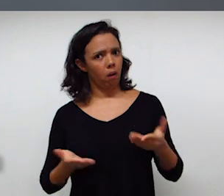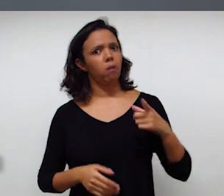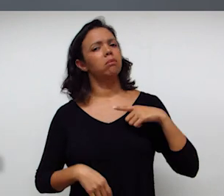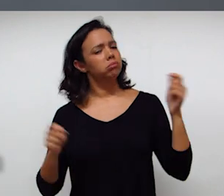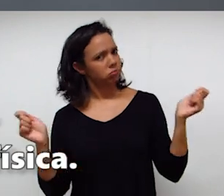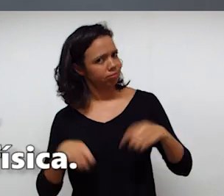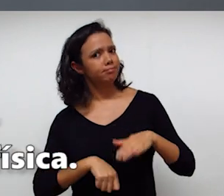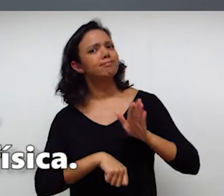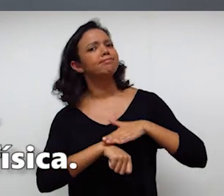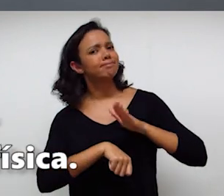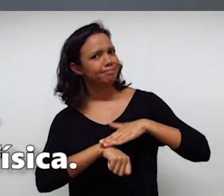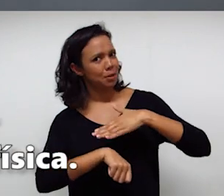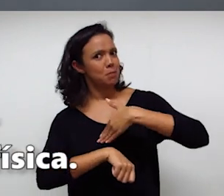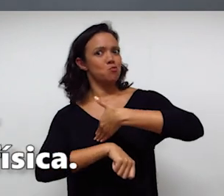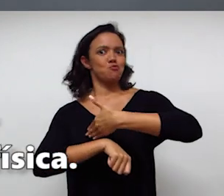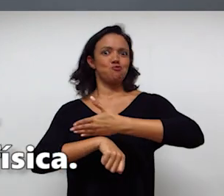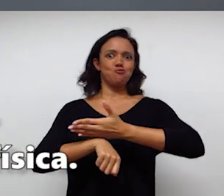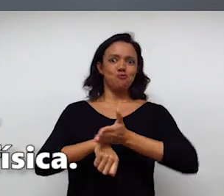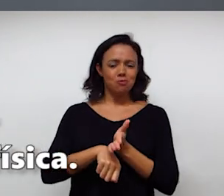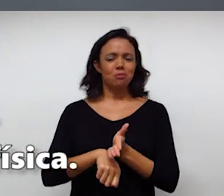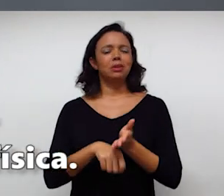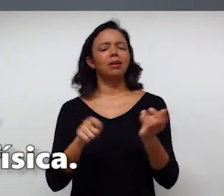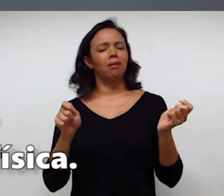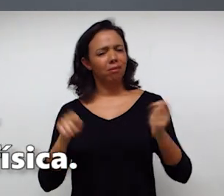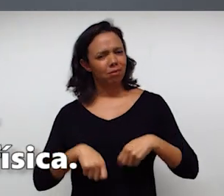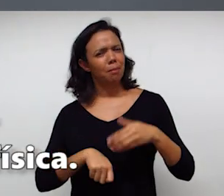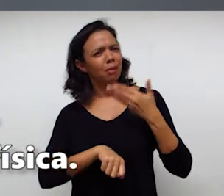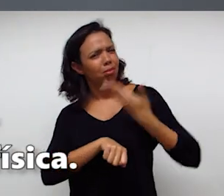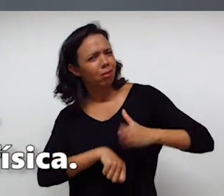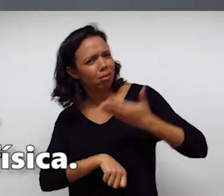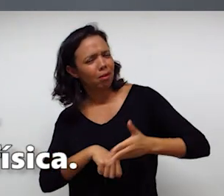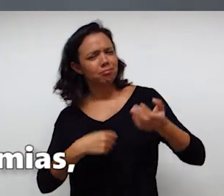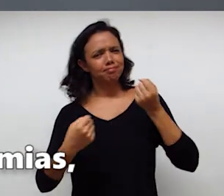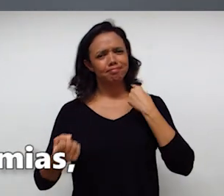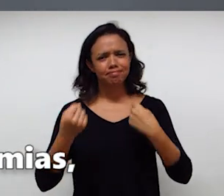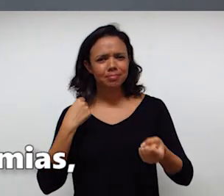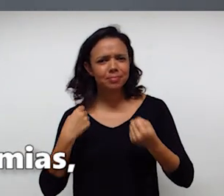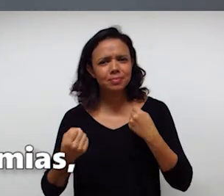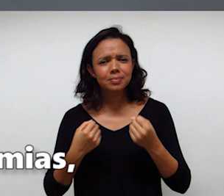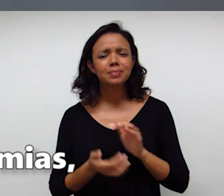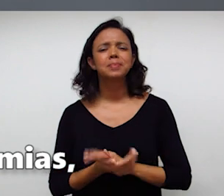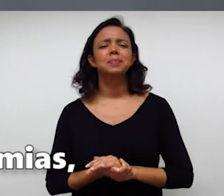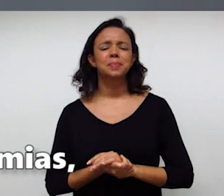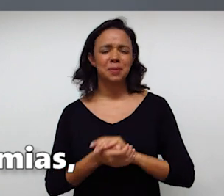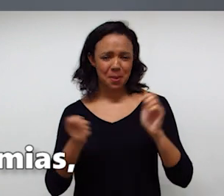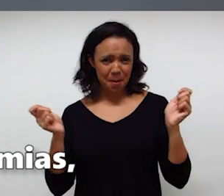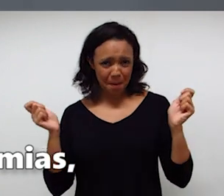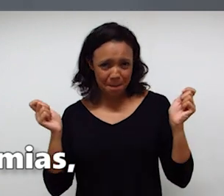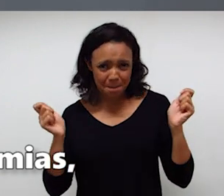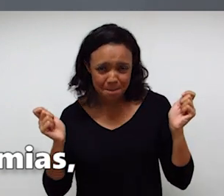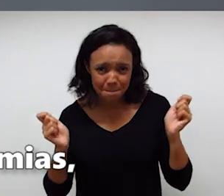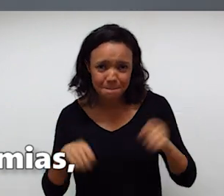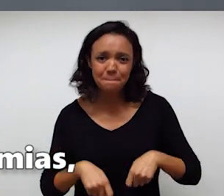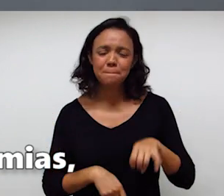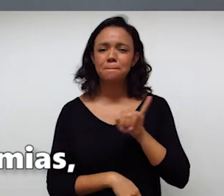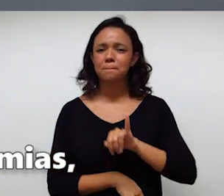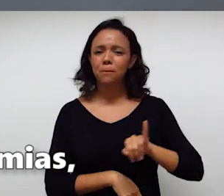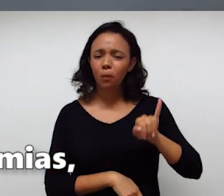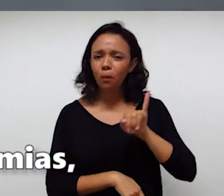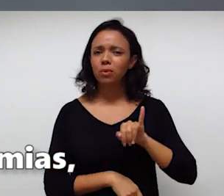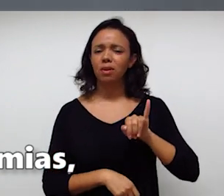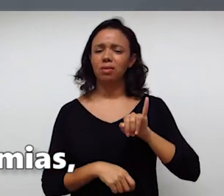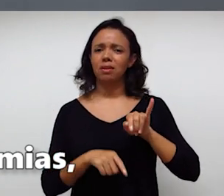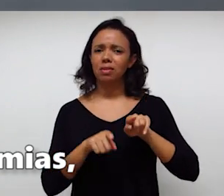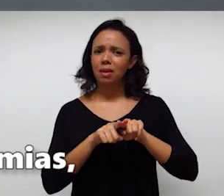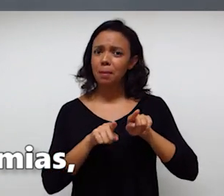em casa, gente tem um tempo maior para poder regular essa atividade física. Existem vídeos no YouTube, atividades feitas